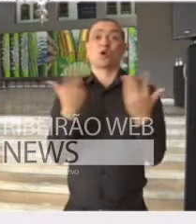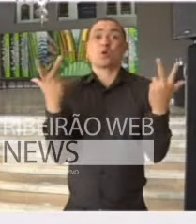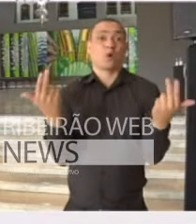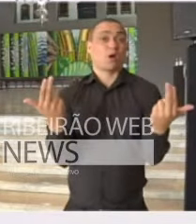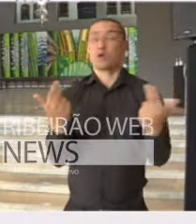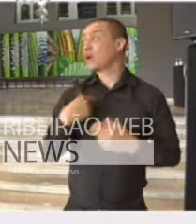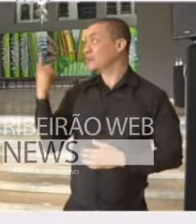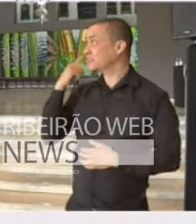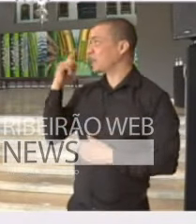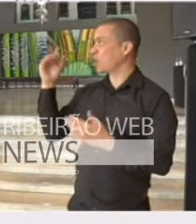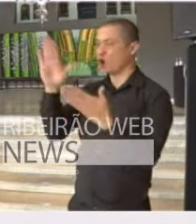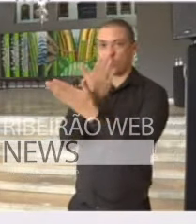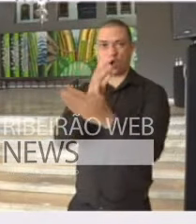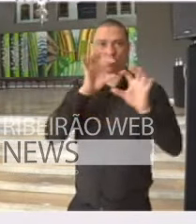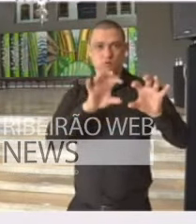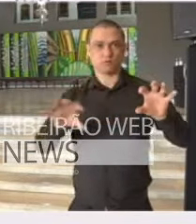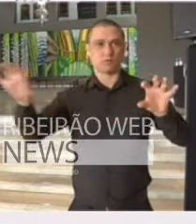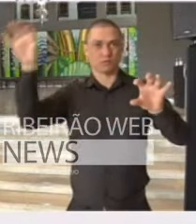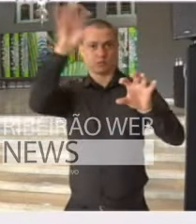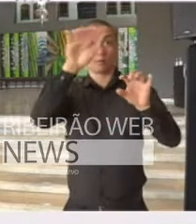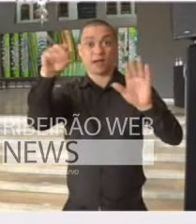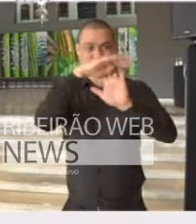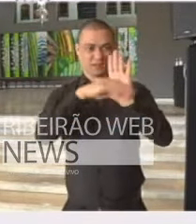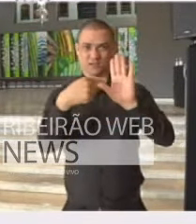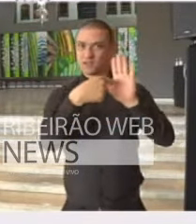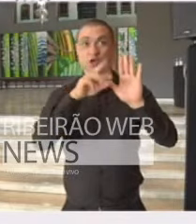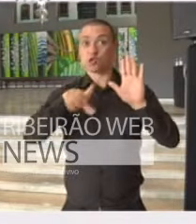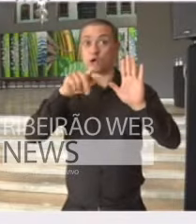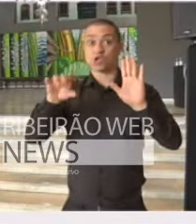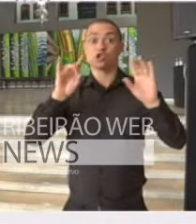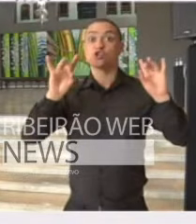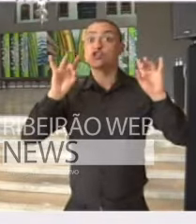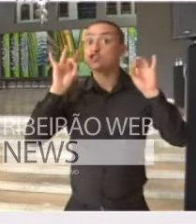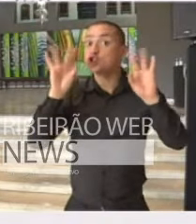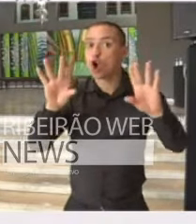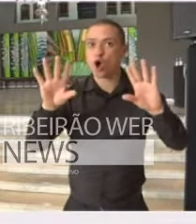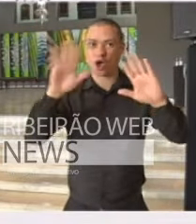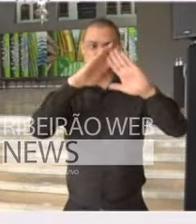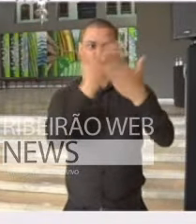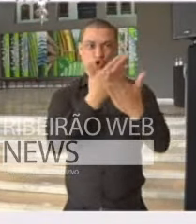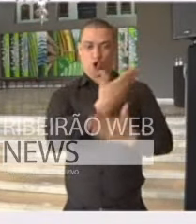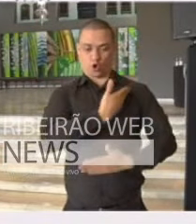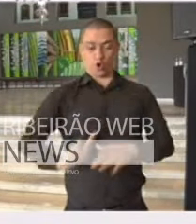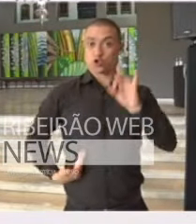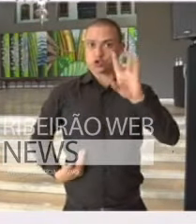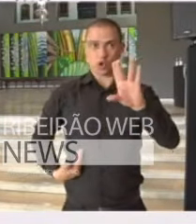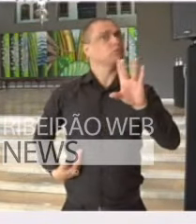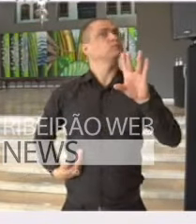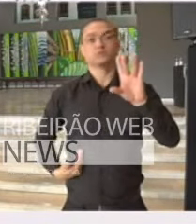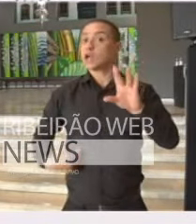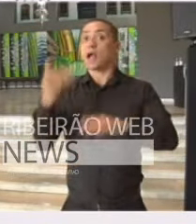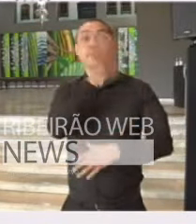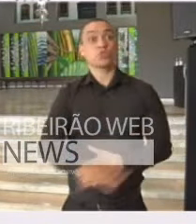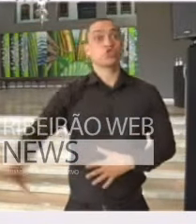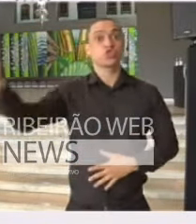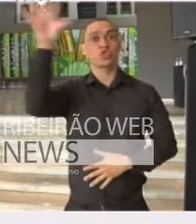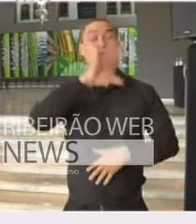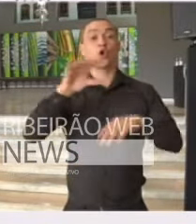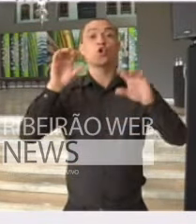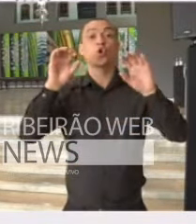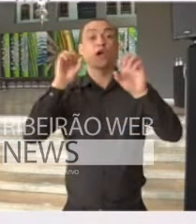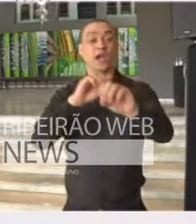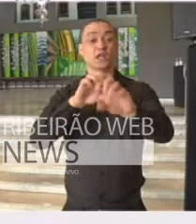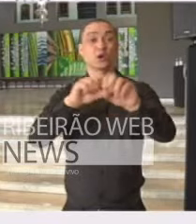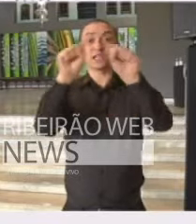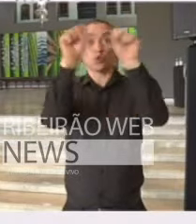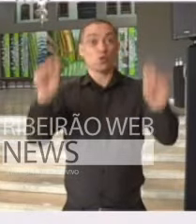divisões, mas é importante falar aqui que este protocolo não é para a rede estadual, e sim para o sistema educacional